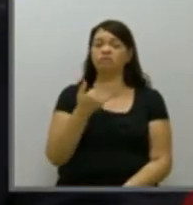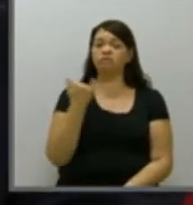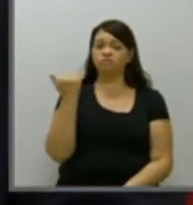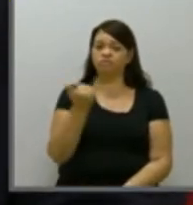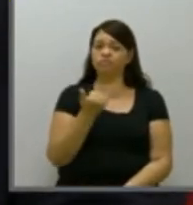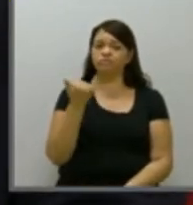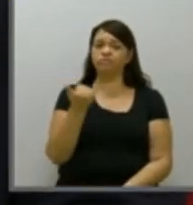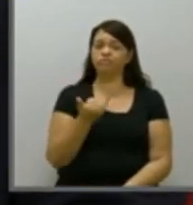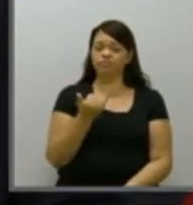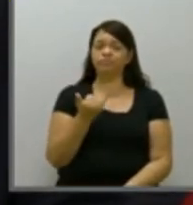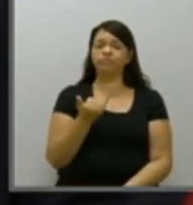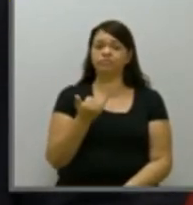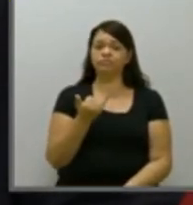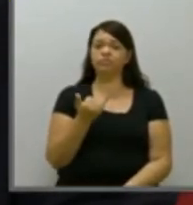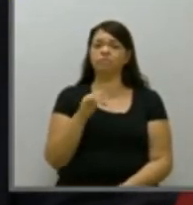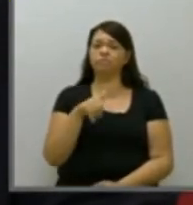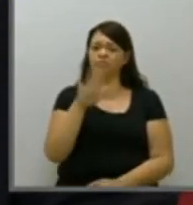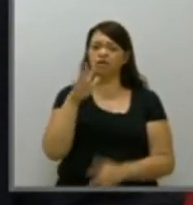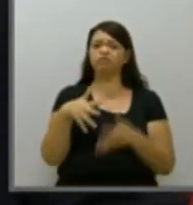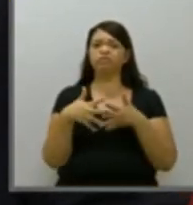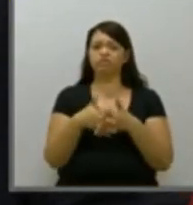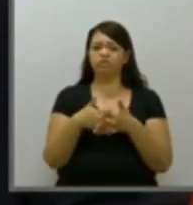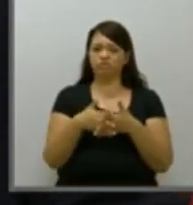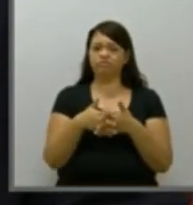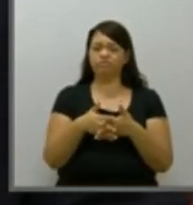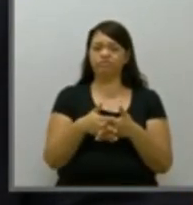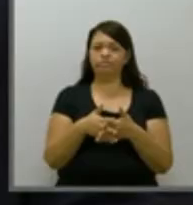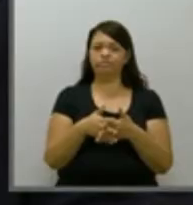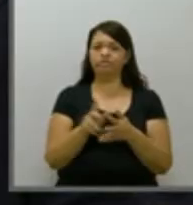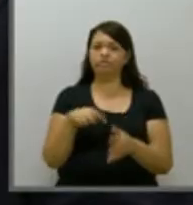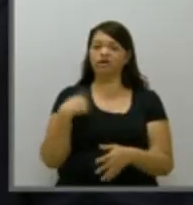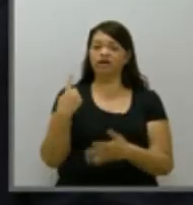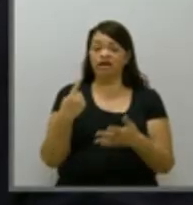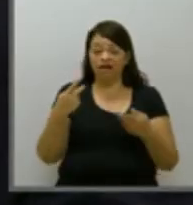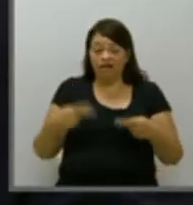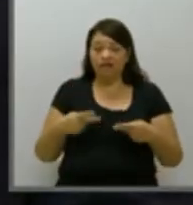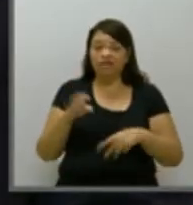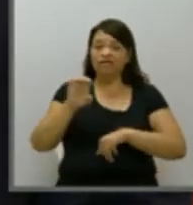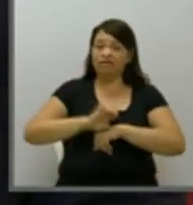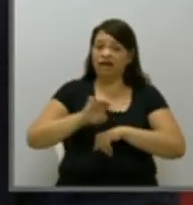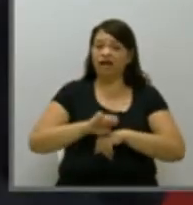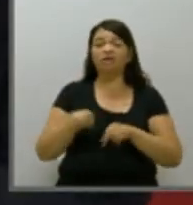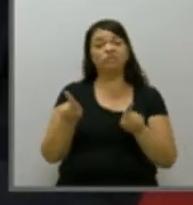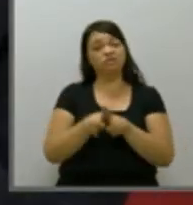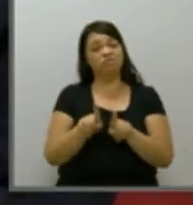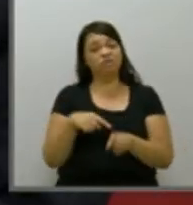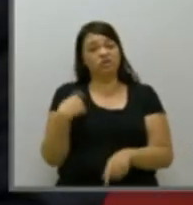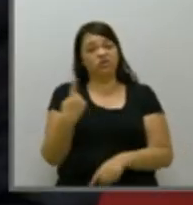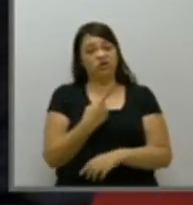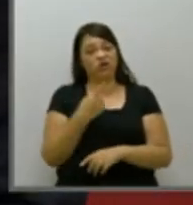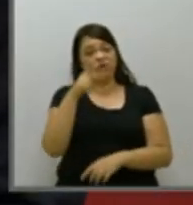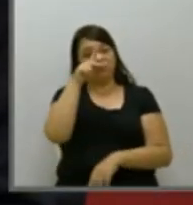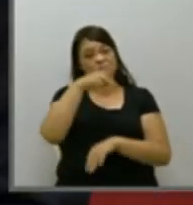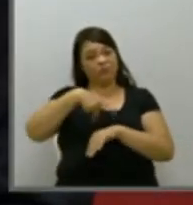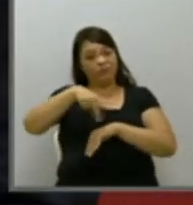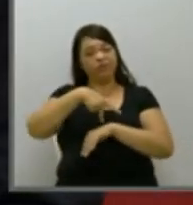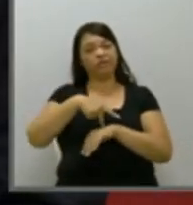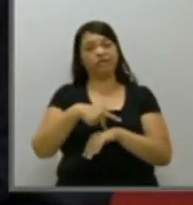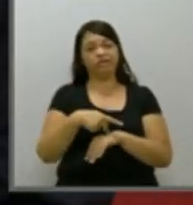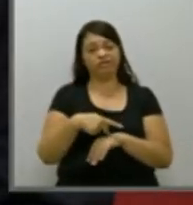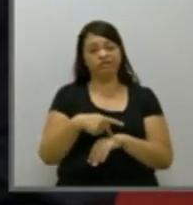hoje, mais complicadas no nosso Estado e no nosso país, principalmente, eu acho, em função da